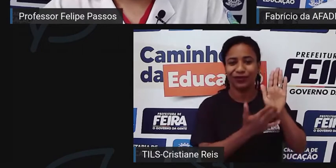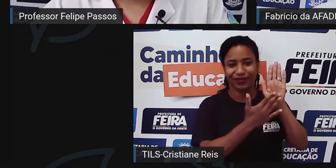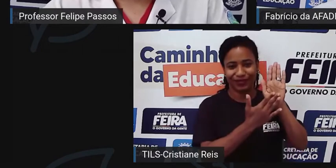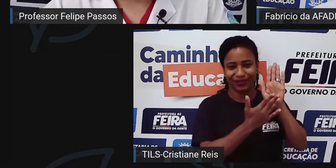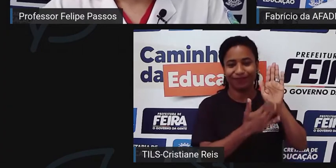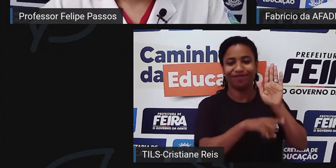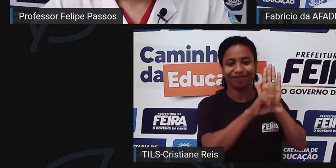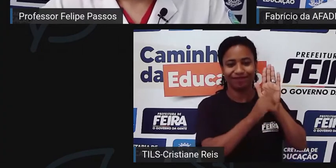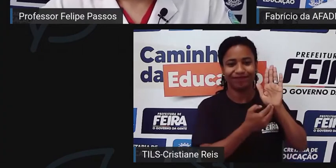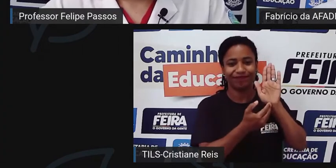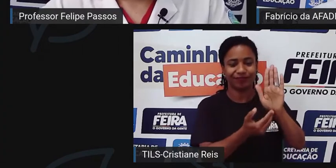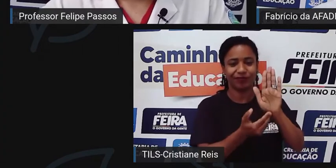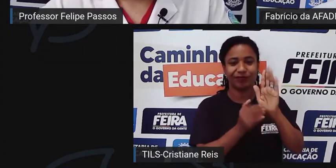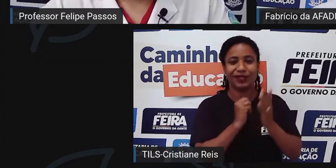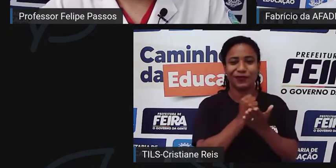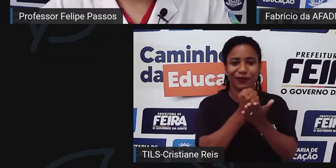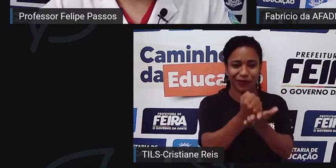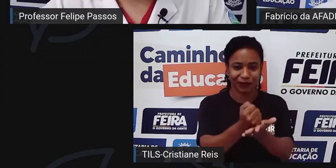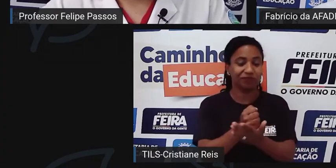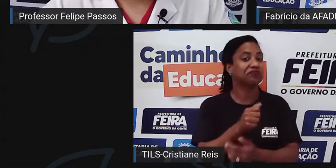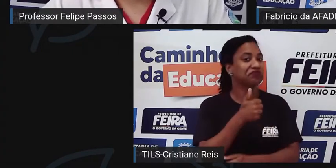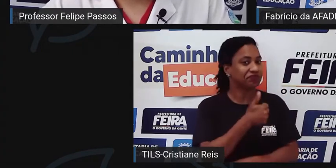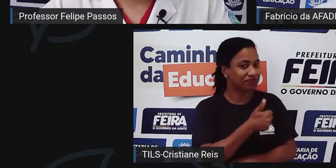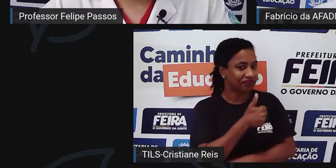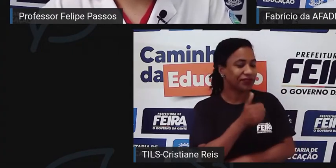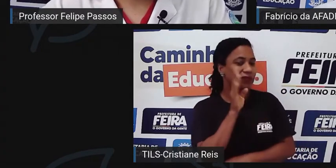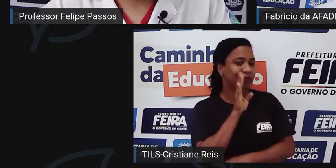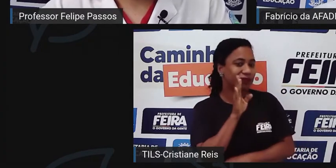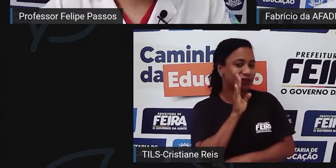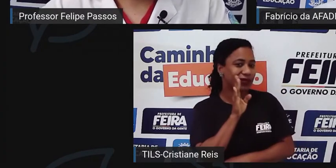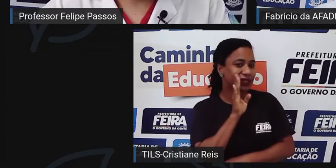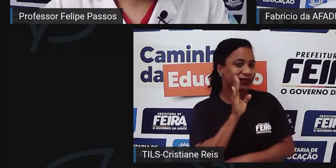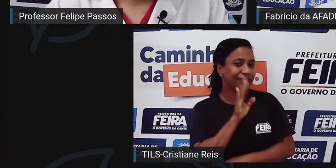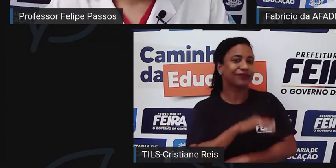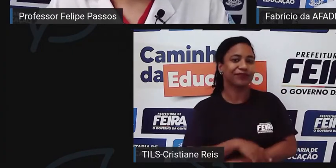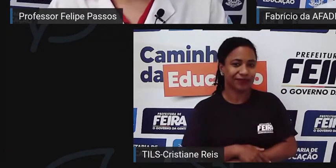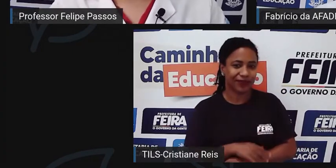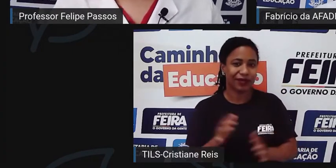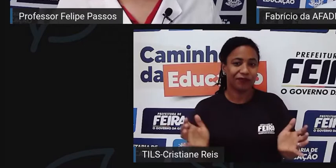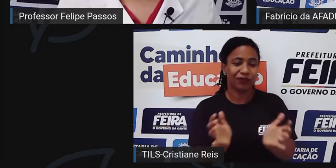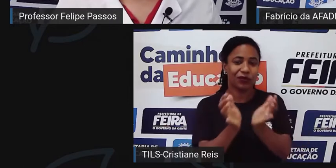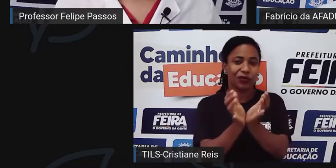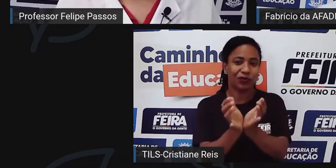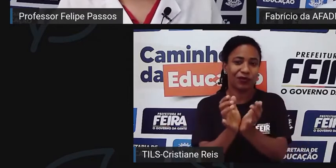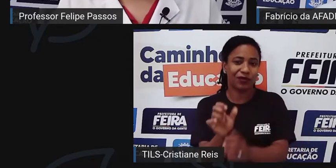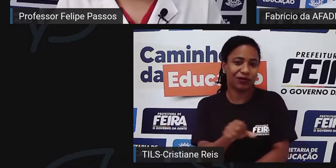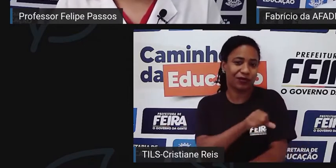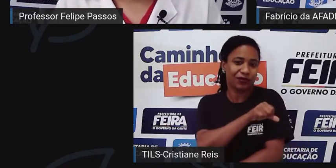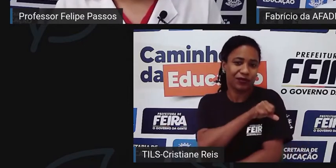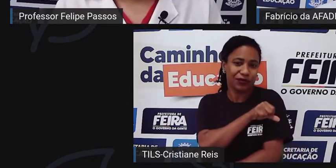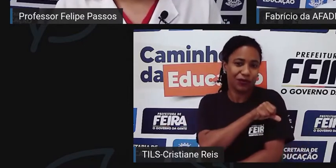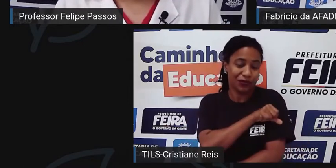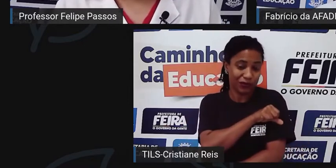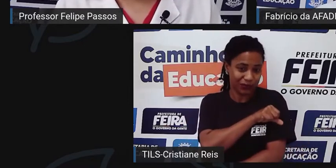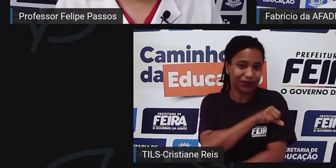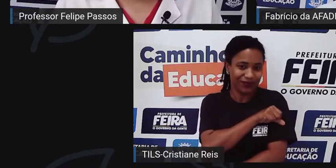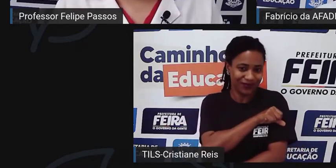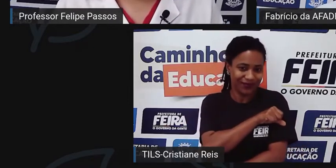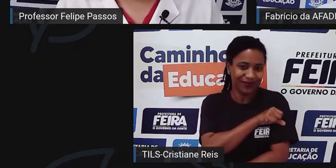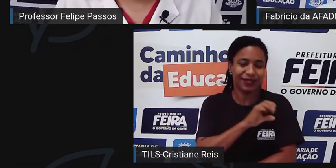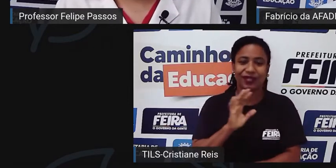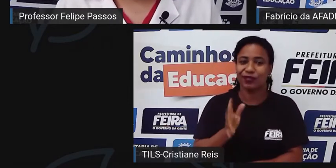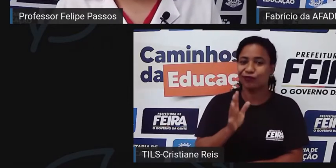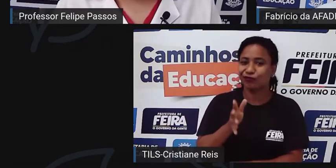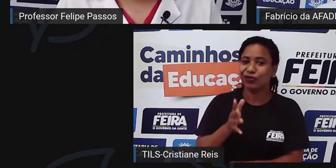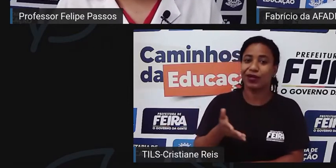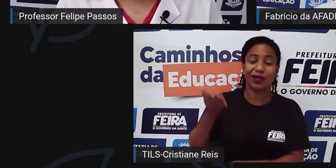Beleza. Fabrício, a gente está conversando aqui com o pessoal do nono ano. Então, nos anos anteriores aí, eles já viram os